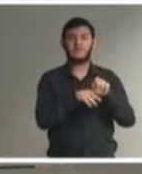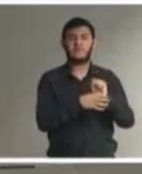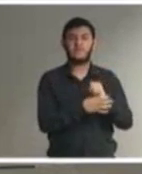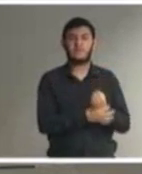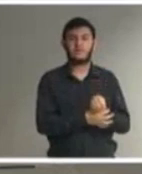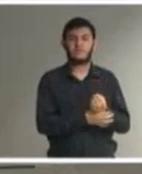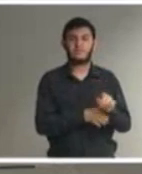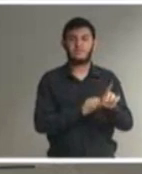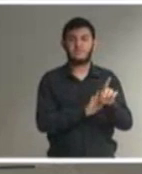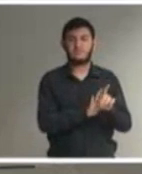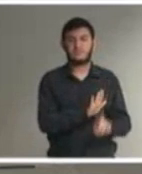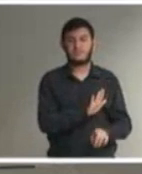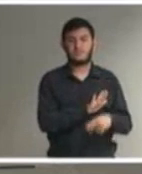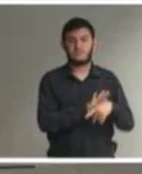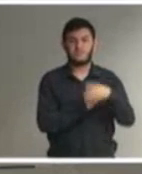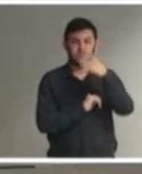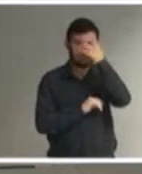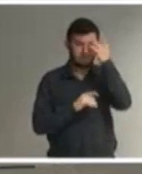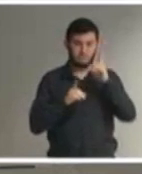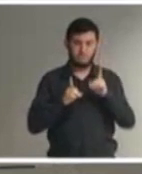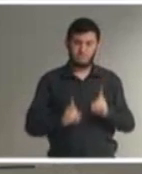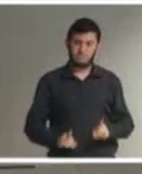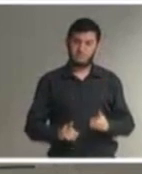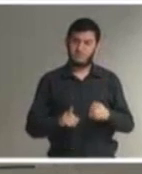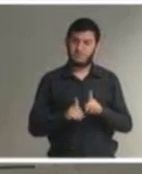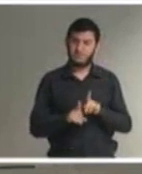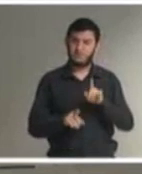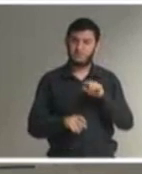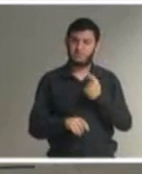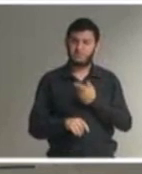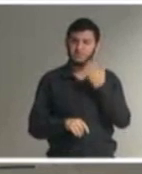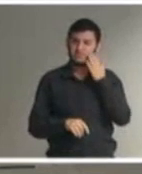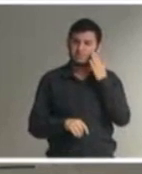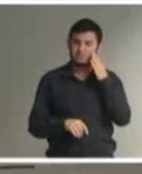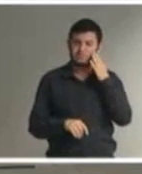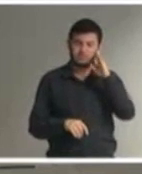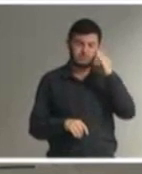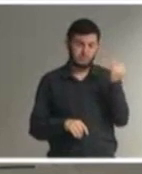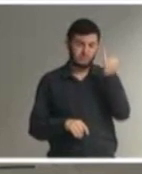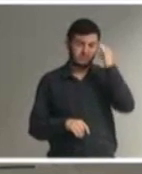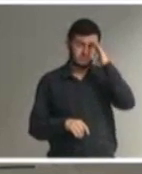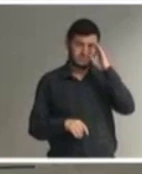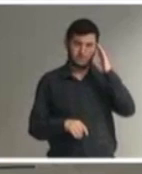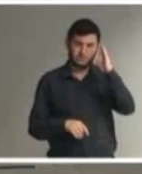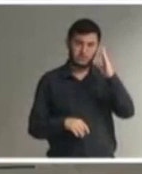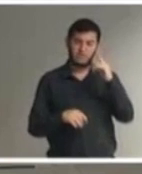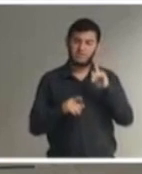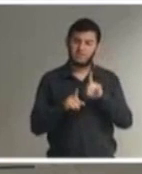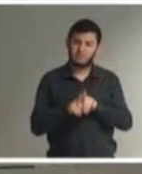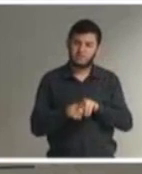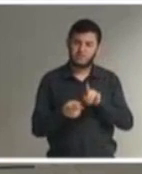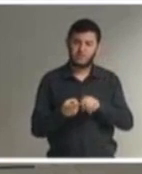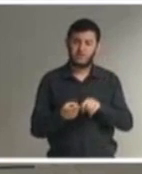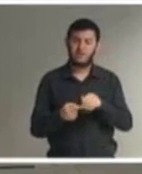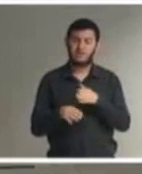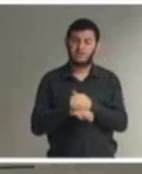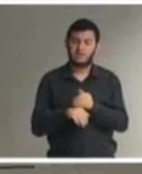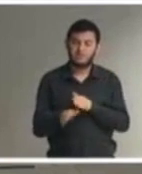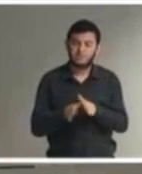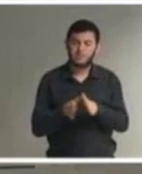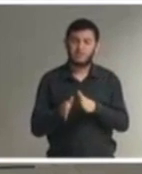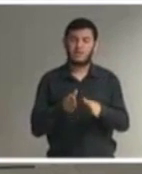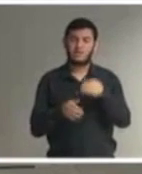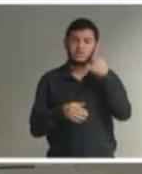importantíssimo é a questão dos princípios gerais trazidos pela convenção entre eles a acessibilidade a não discriminação